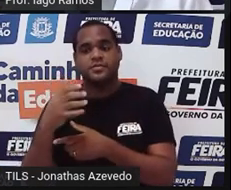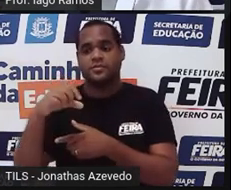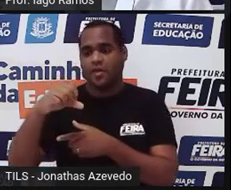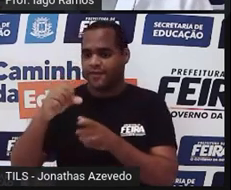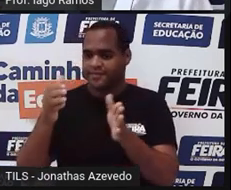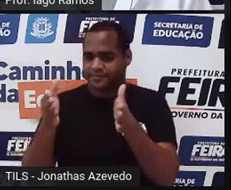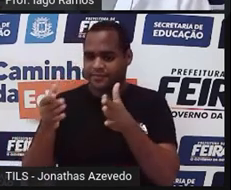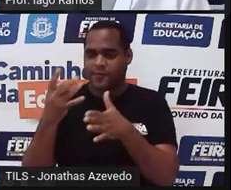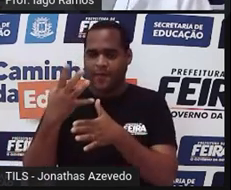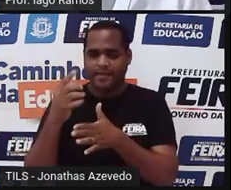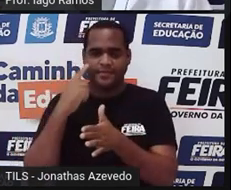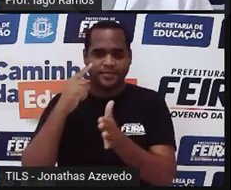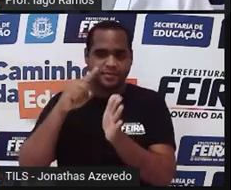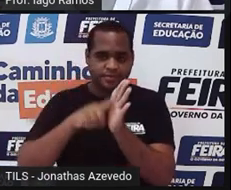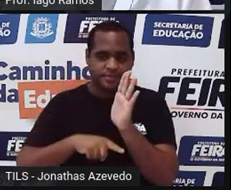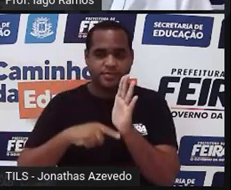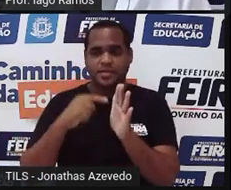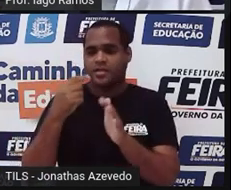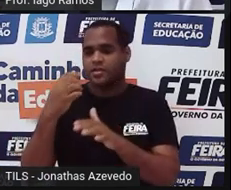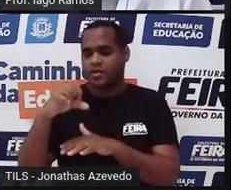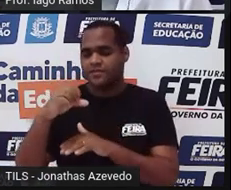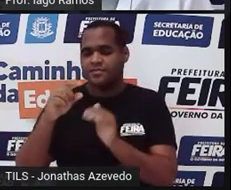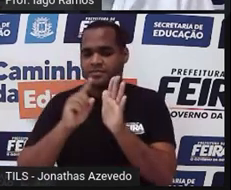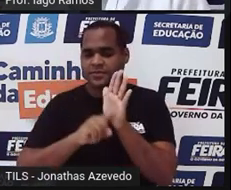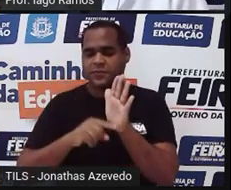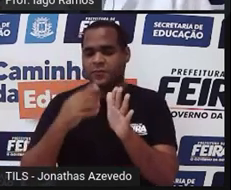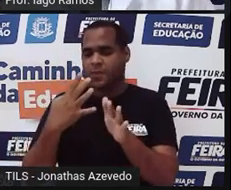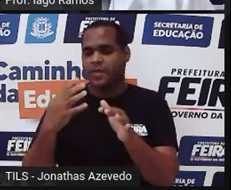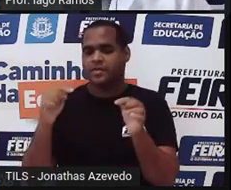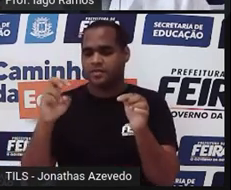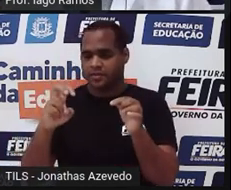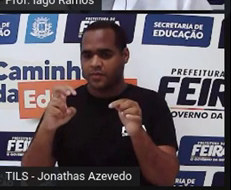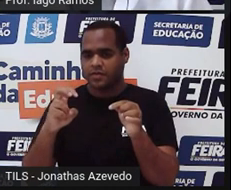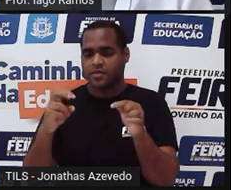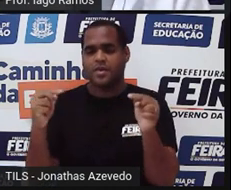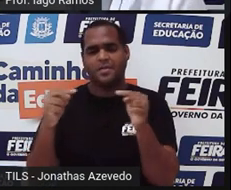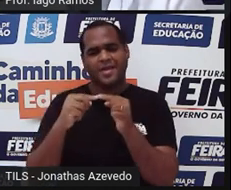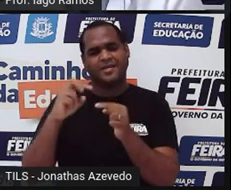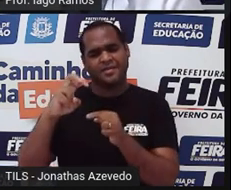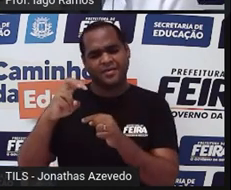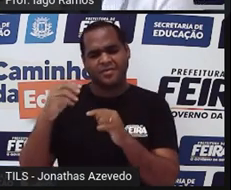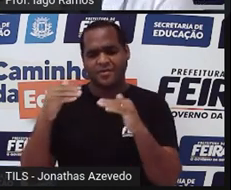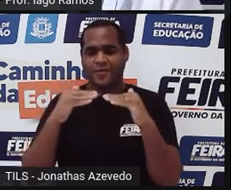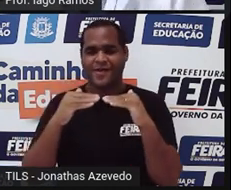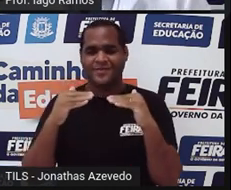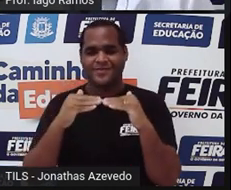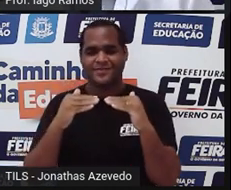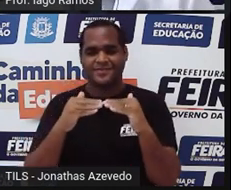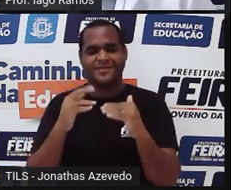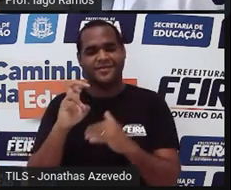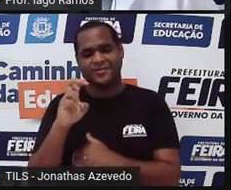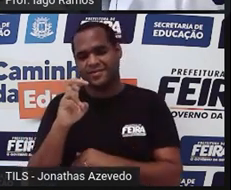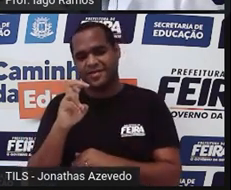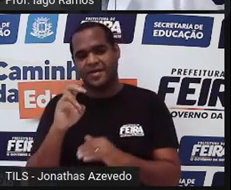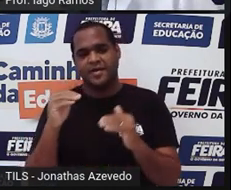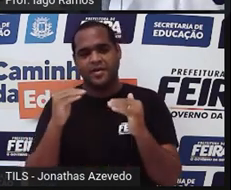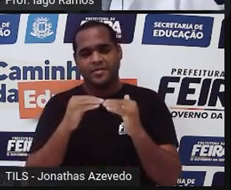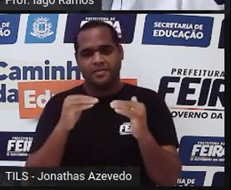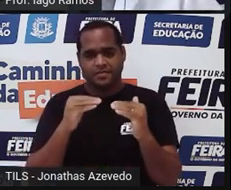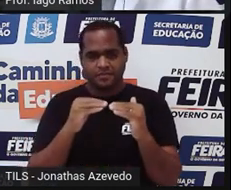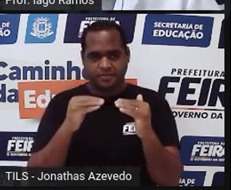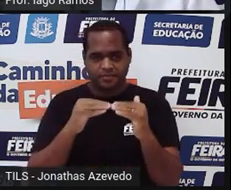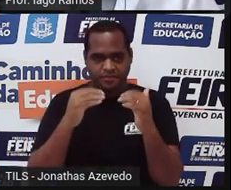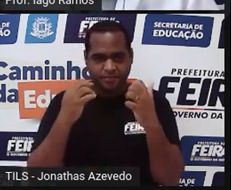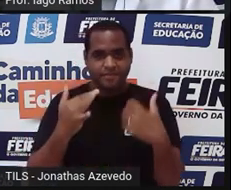fazendo ali a conta de menos, 9 menos 4 dá 5. E 5 não é maior que 5. 5 é igual a ele mesmo. Então, aqueles